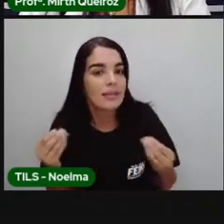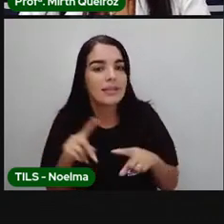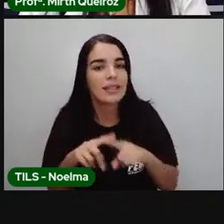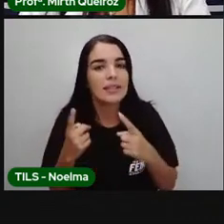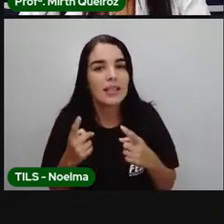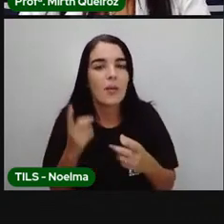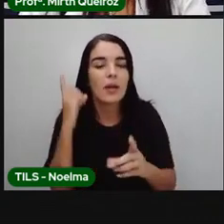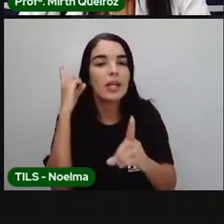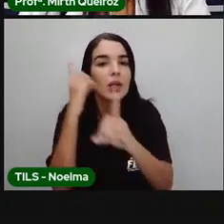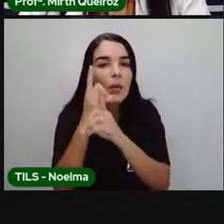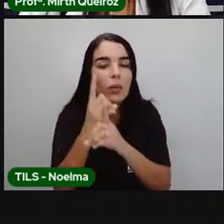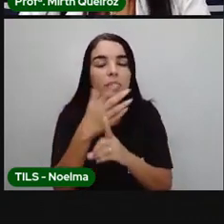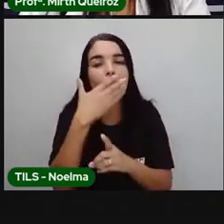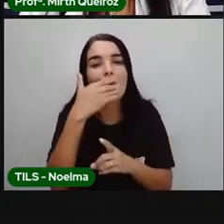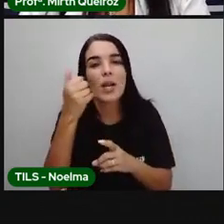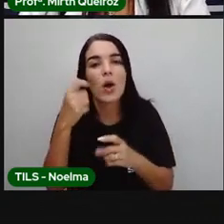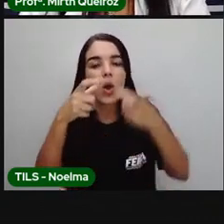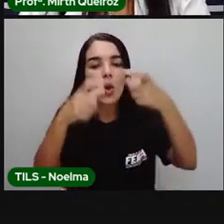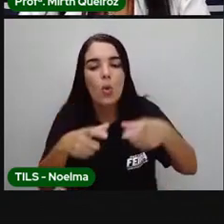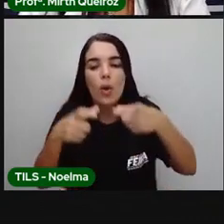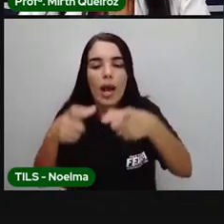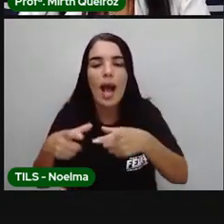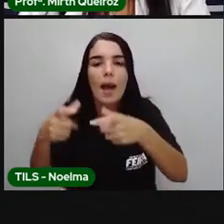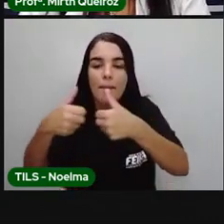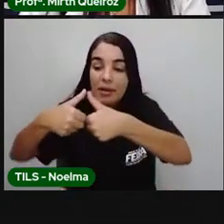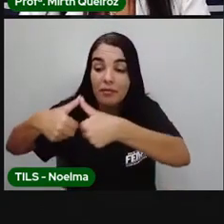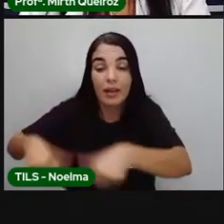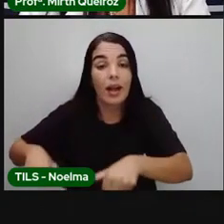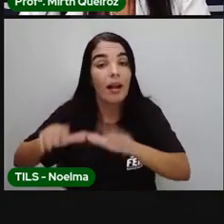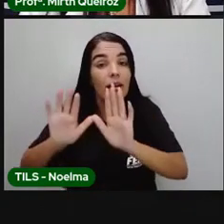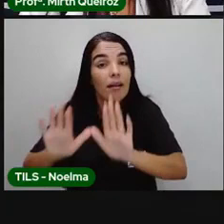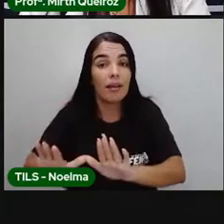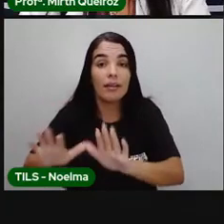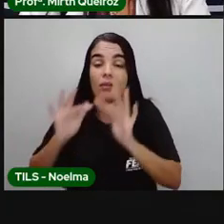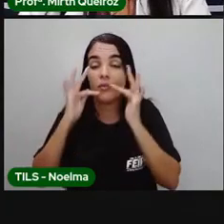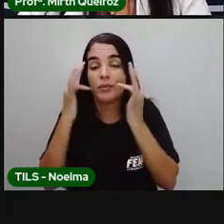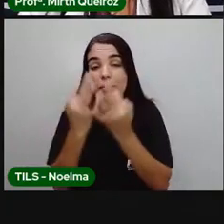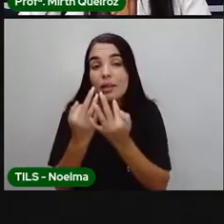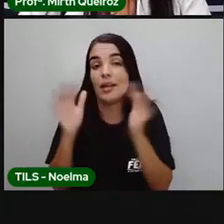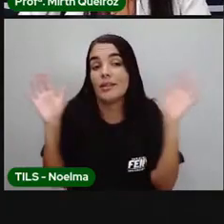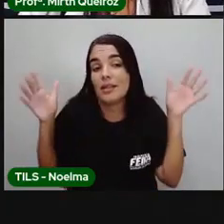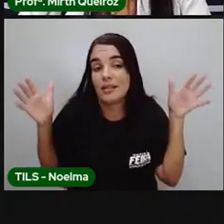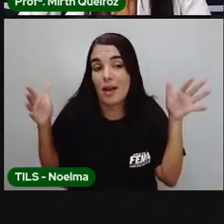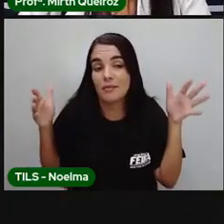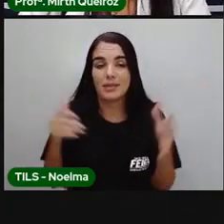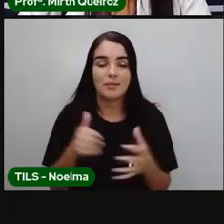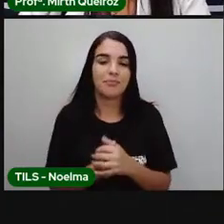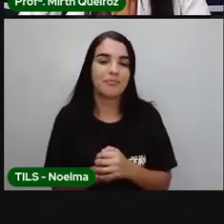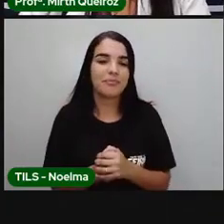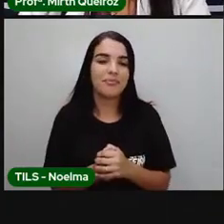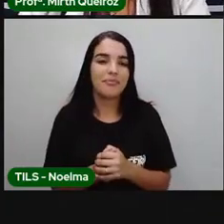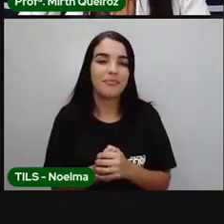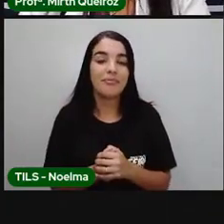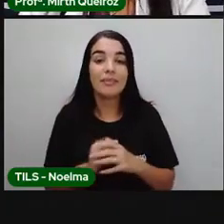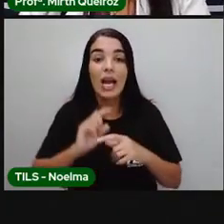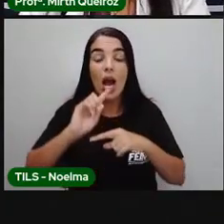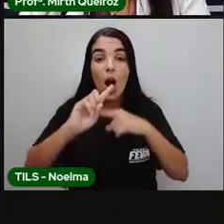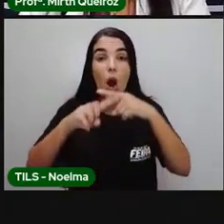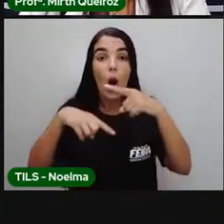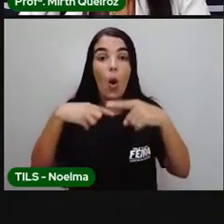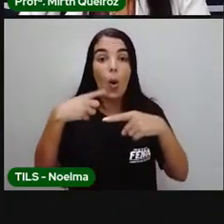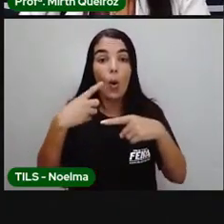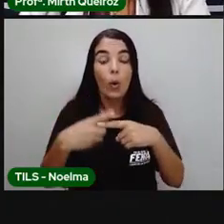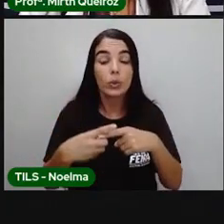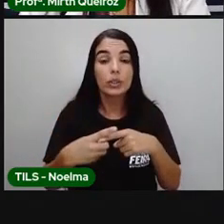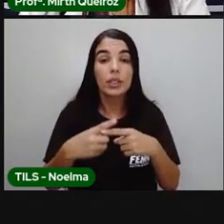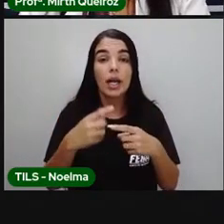encontram mais facilmente, encontram mais facilmente os alimentos, né? Outra forma também, outro comportamento